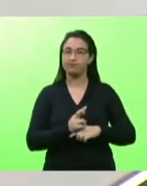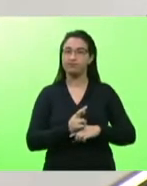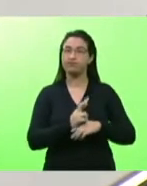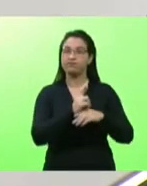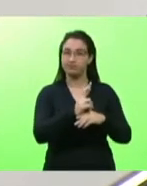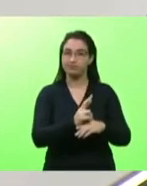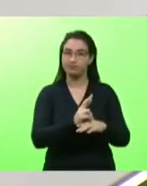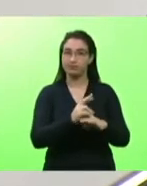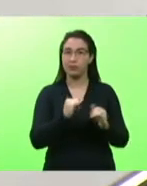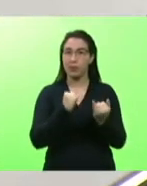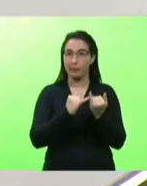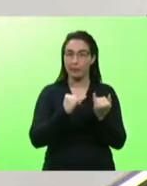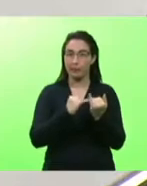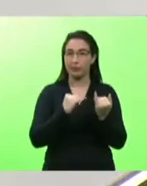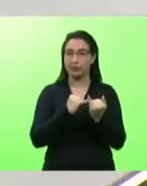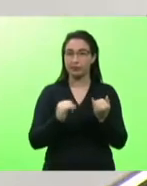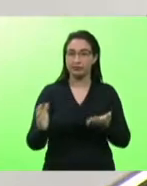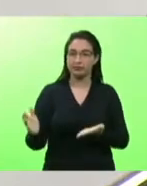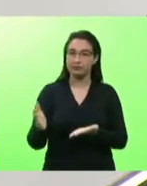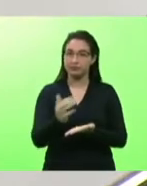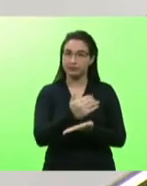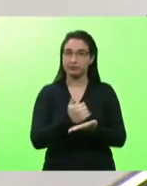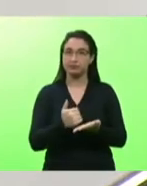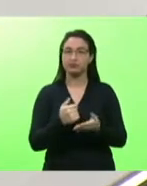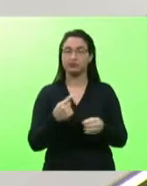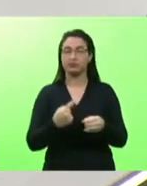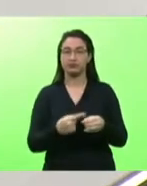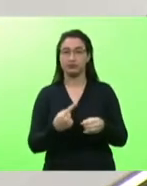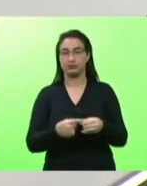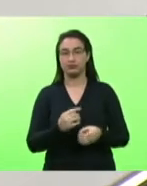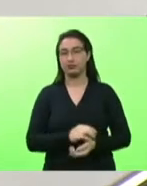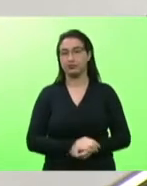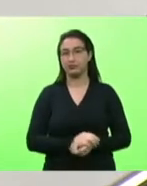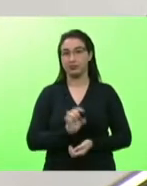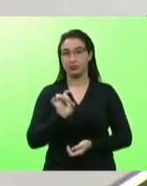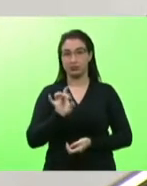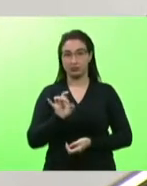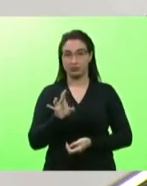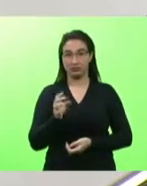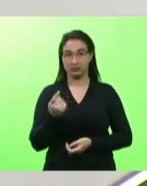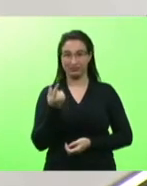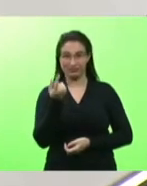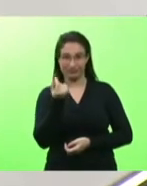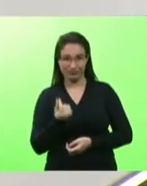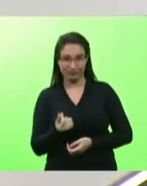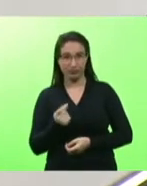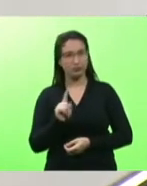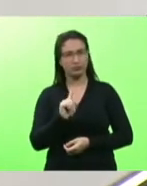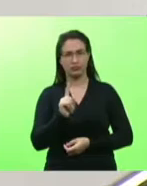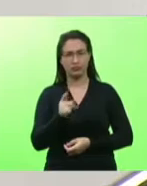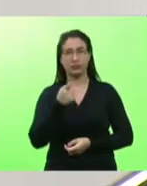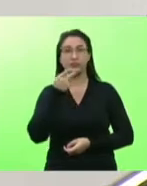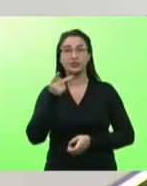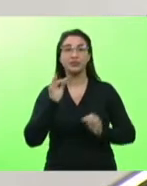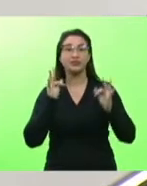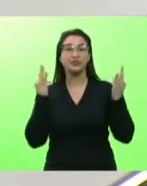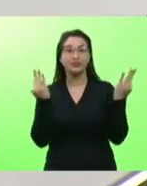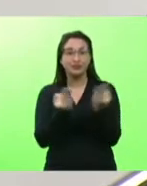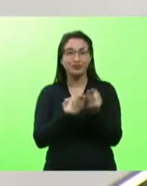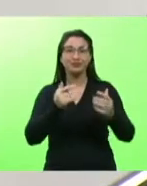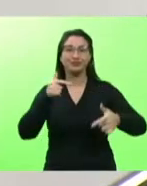arrecadação do município. Não estamos falando aqui só de cifra, mas estamos falando de famílias, de trabalhadores,